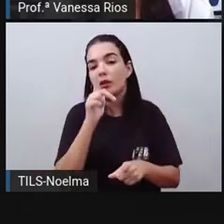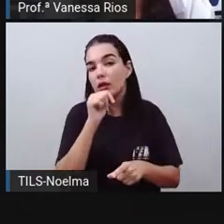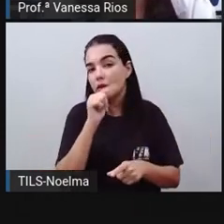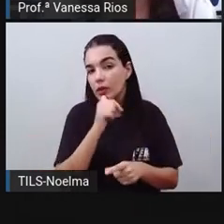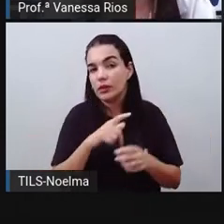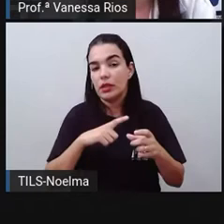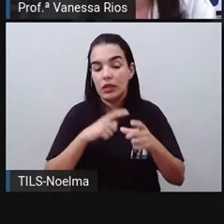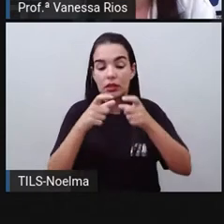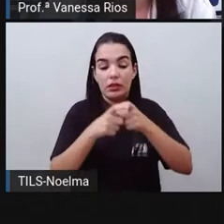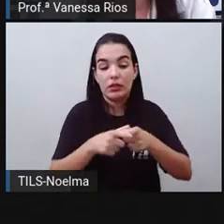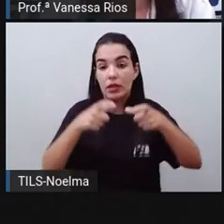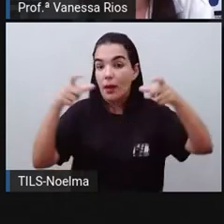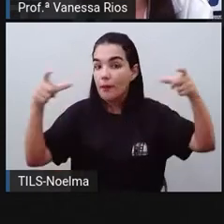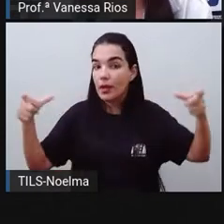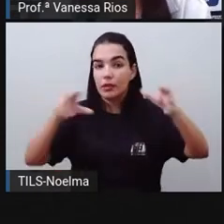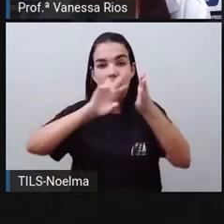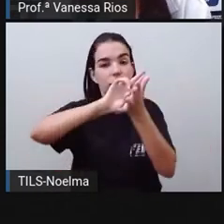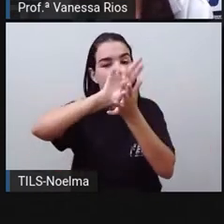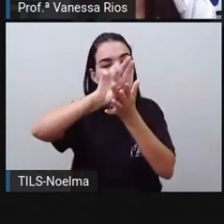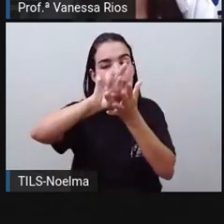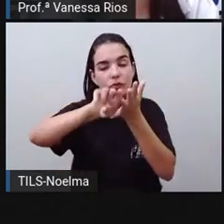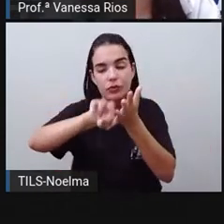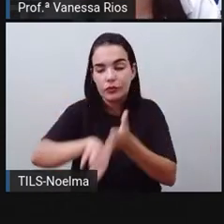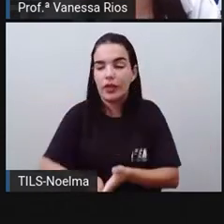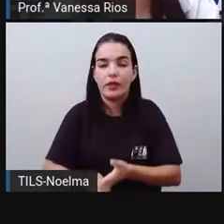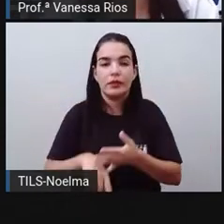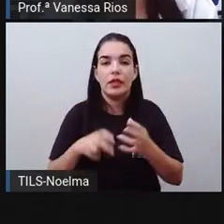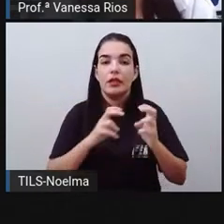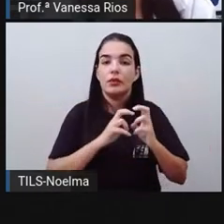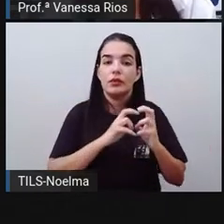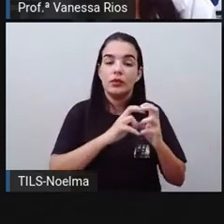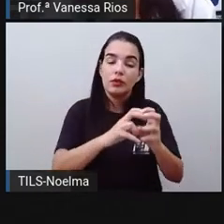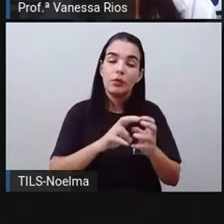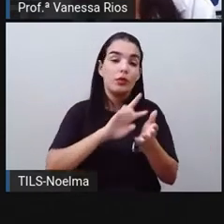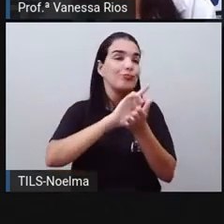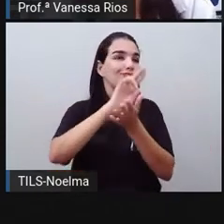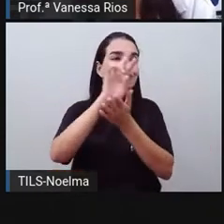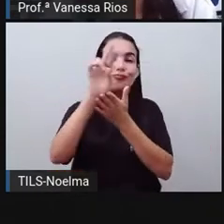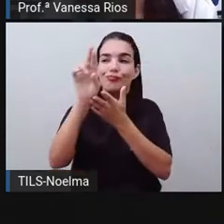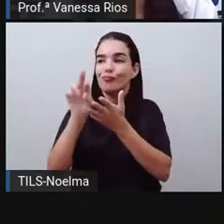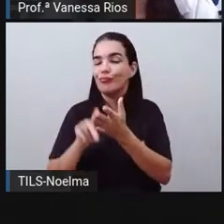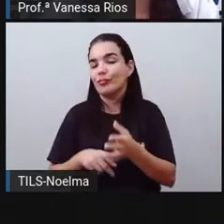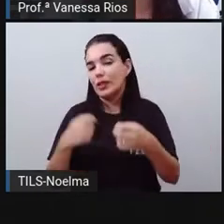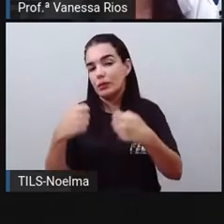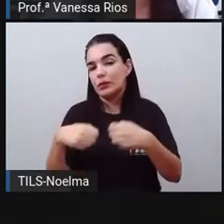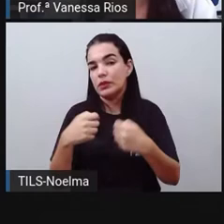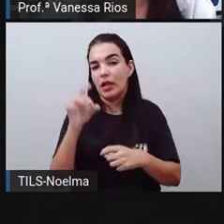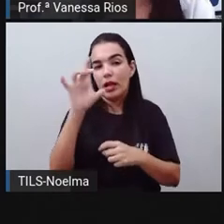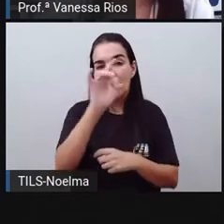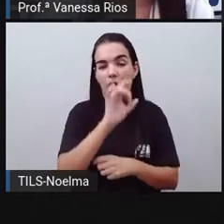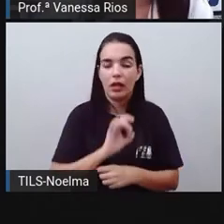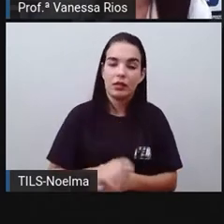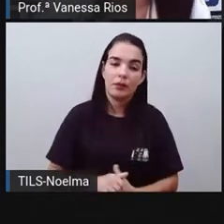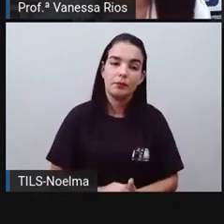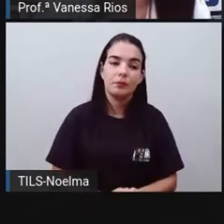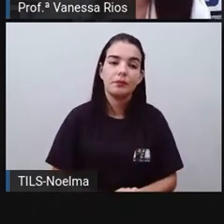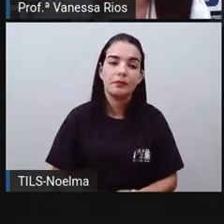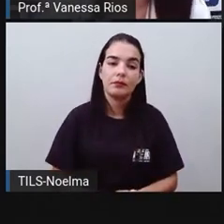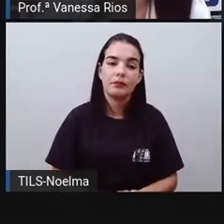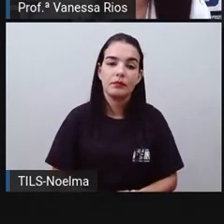tamanhos diferentes para atender a cada necessidade que as pessoas têm em se locomover.